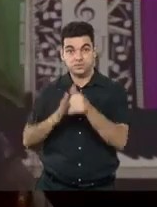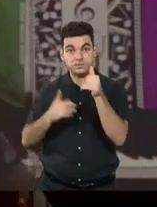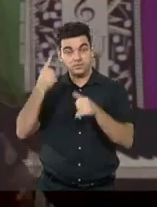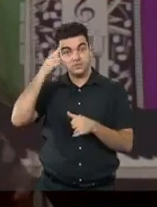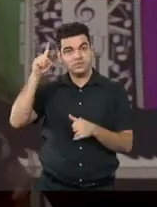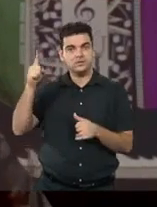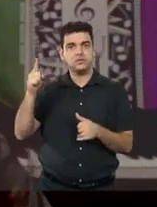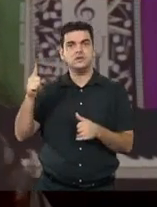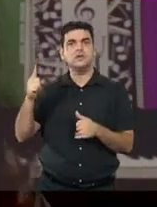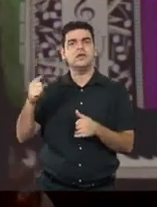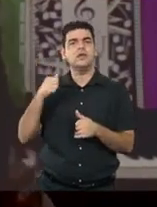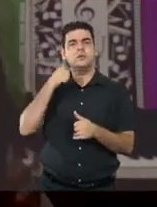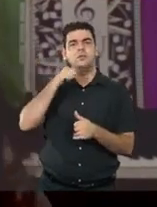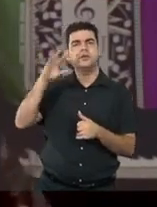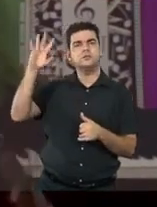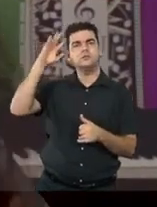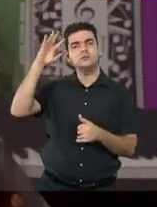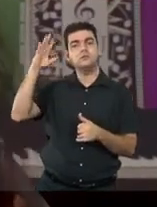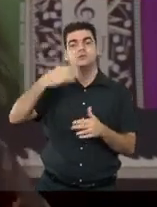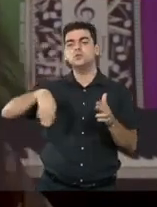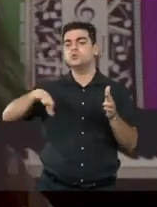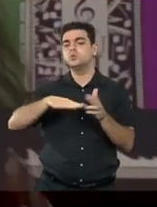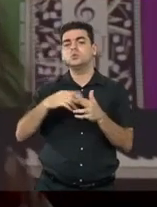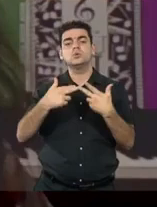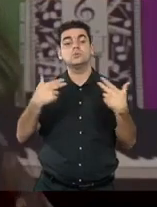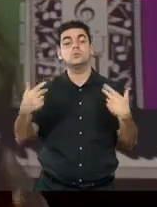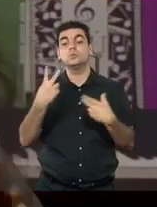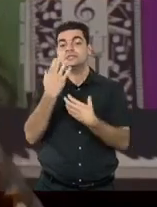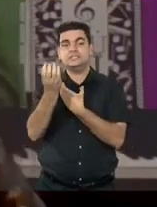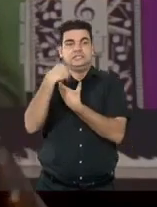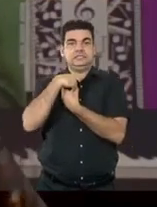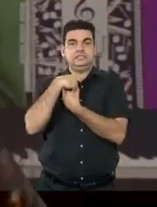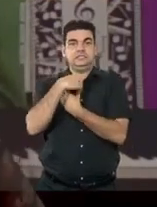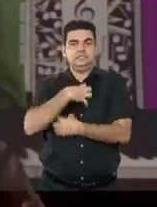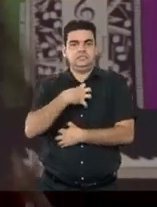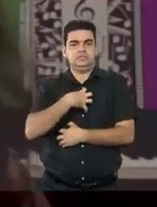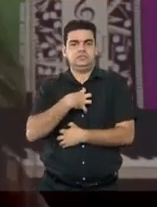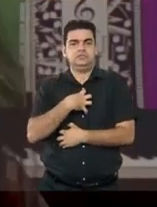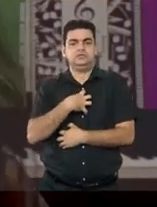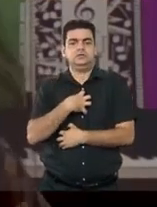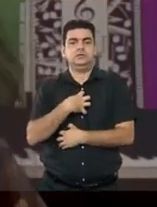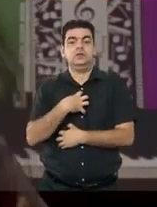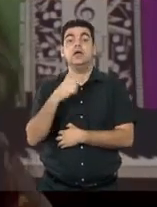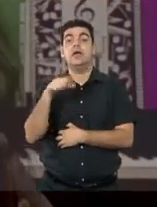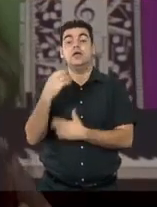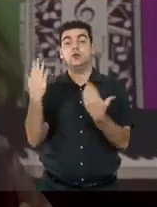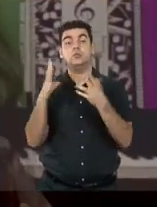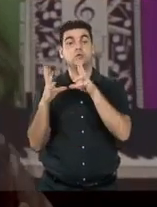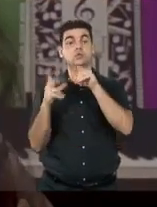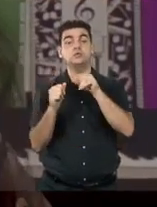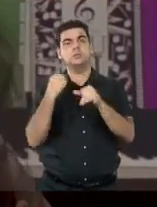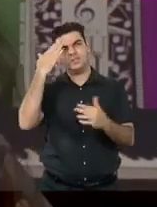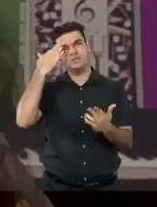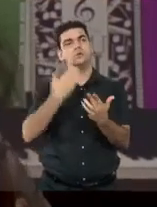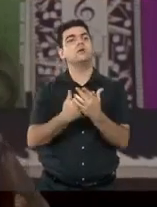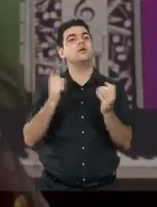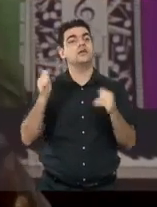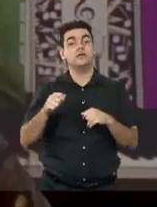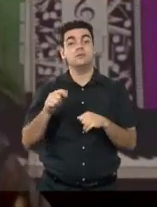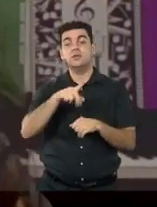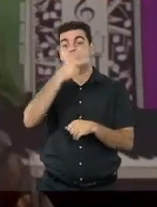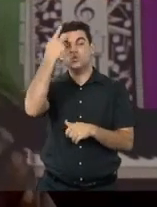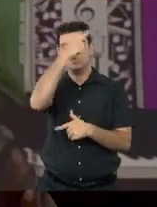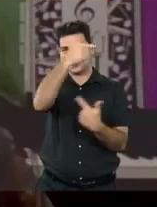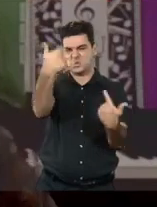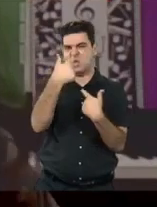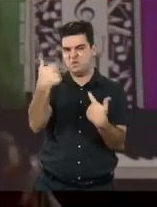ela sempre teve tudo o que precisa dentro de si mesma. Foi o mundo que a convenceu de que ela não tinha.